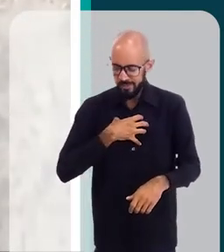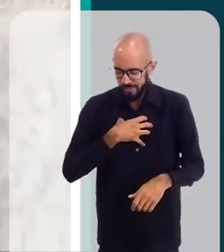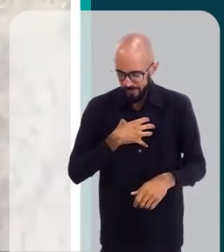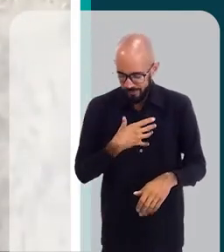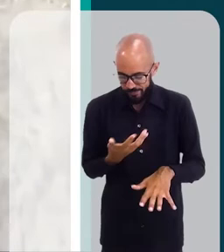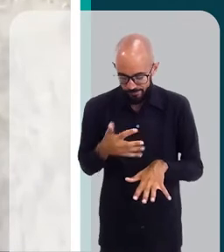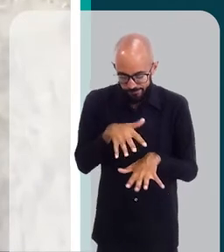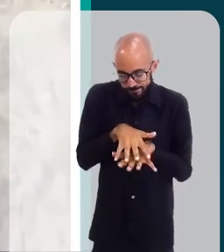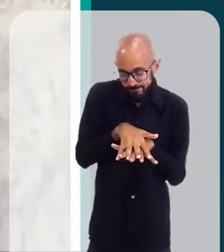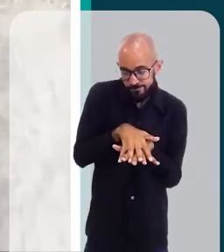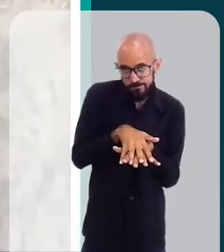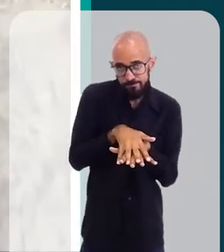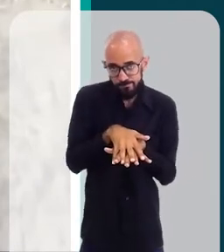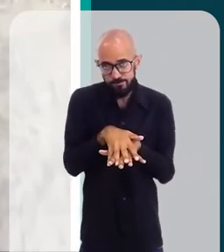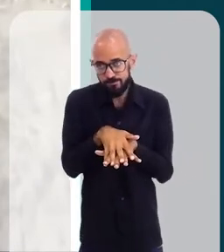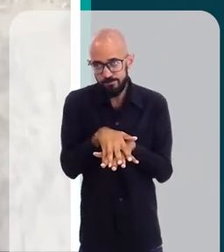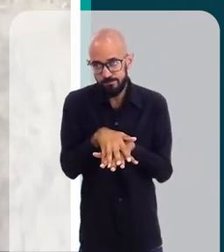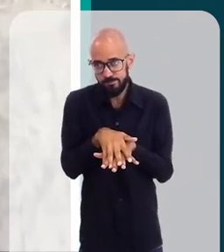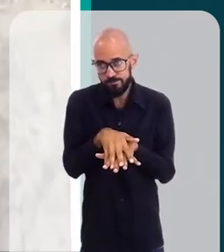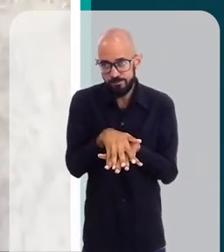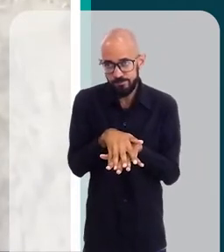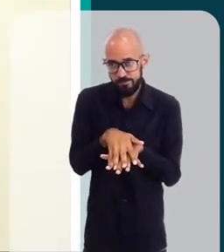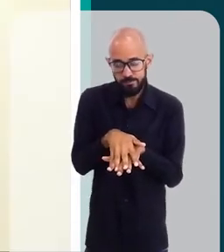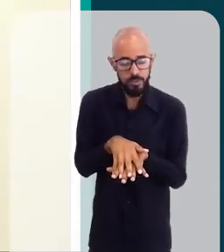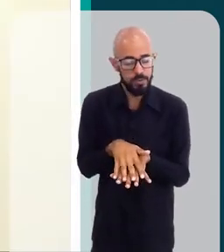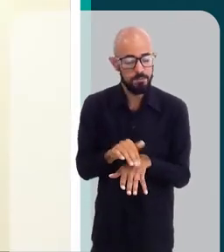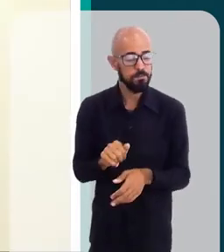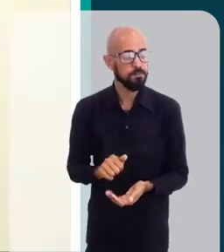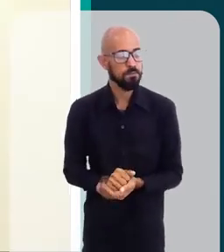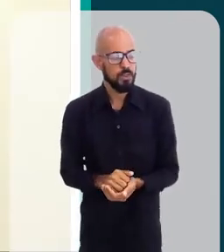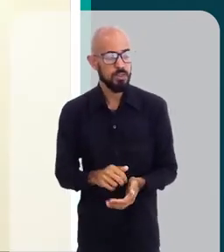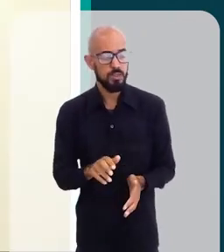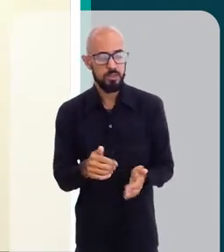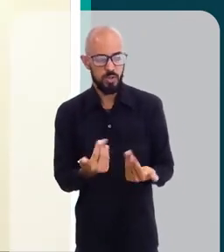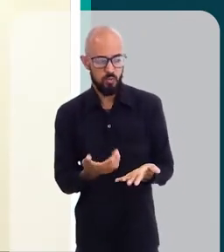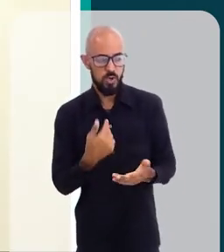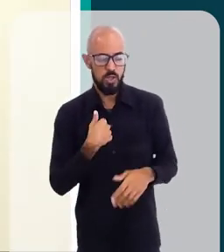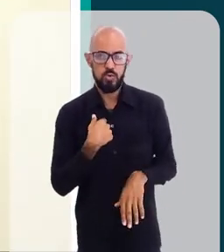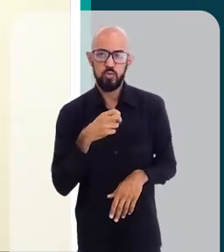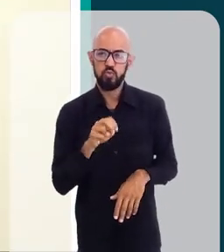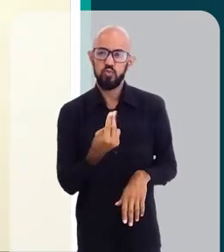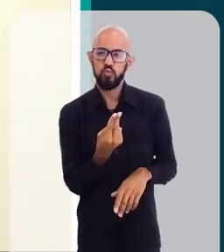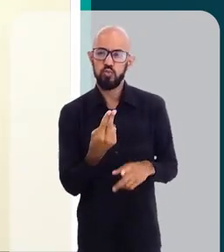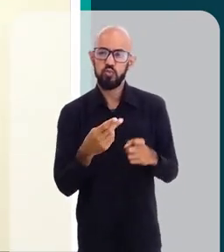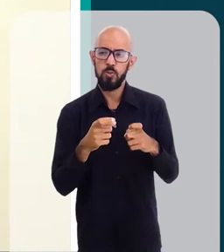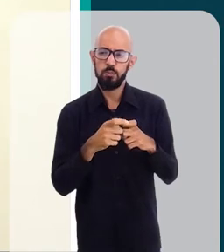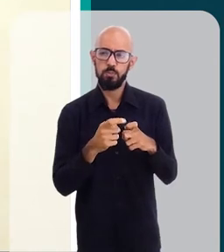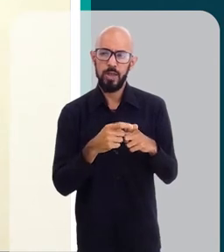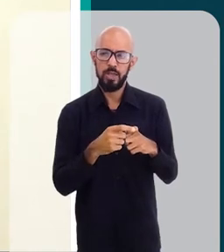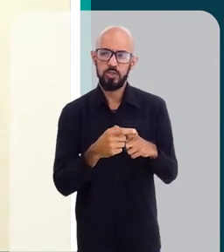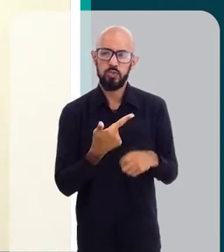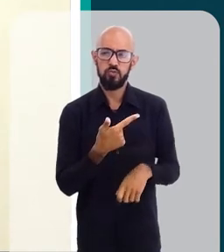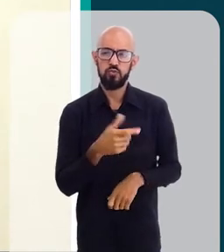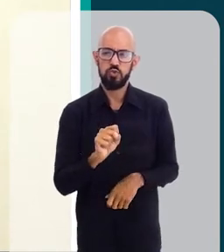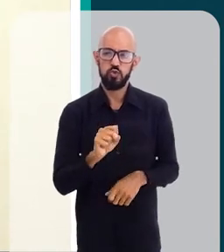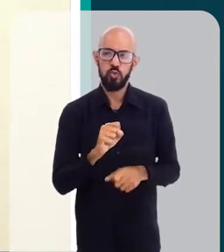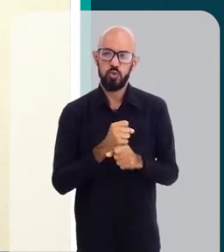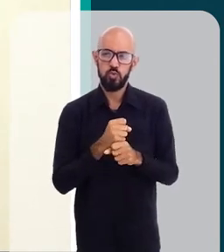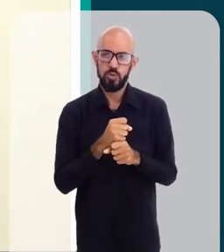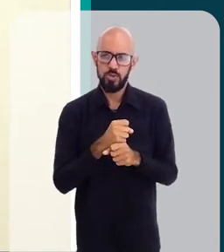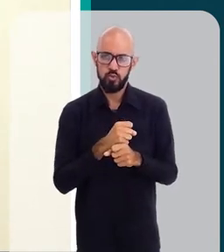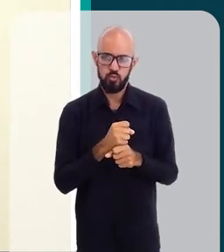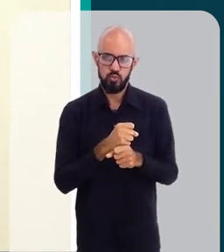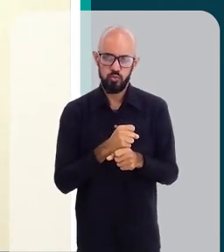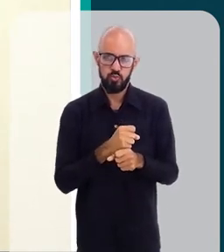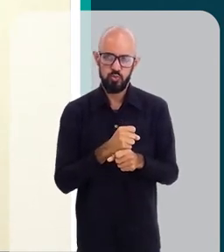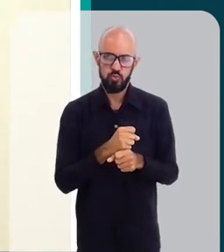incluso, para poder fazer meu tratamento. Eu faço, eu sou médica há 28 anos. e